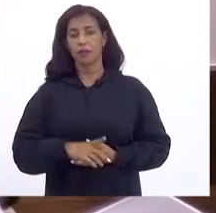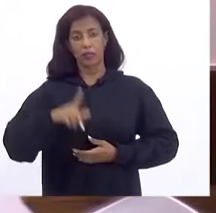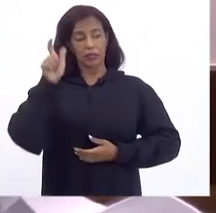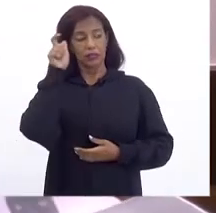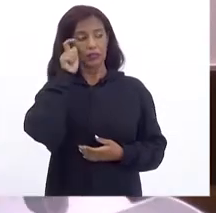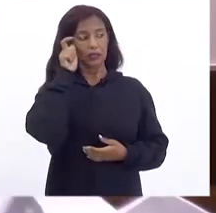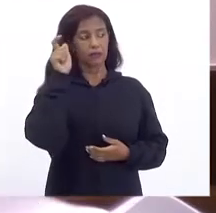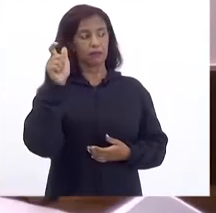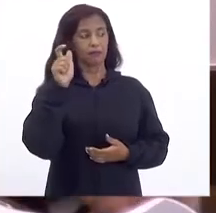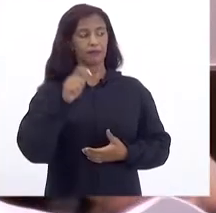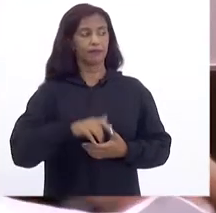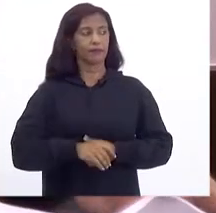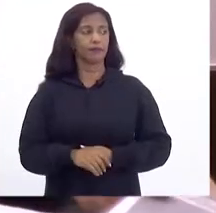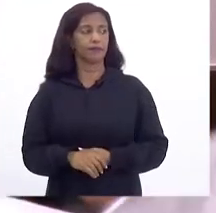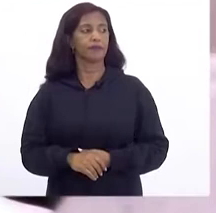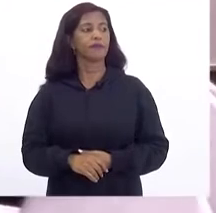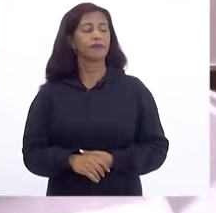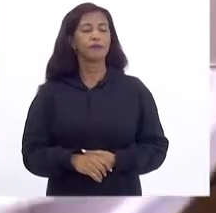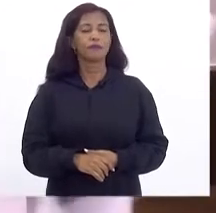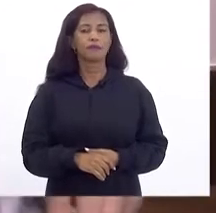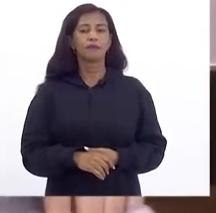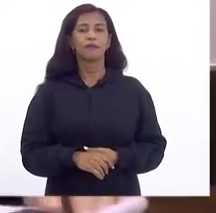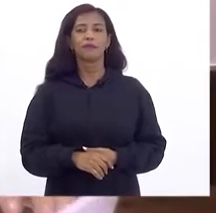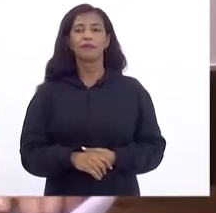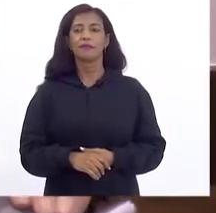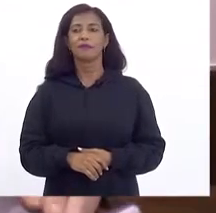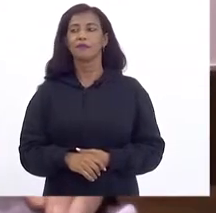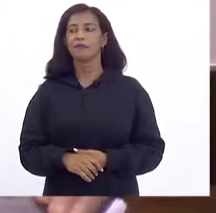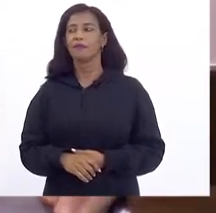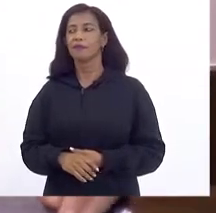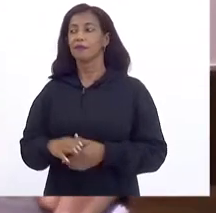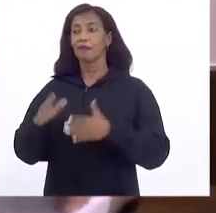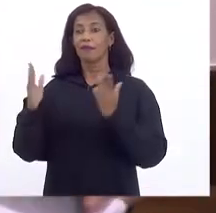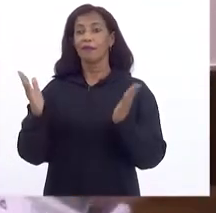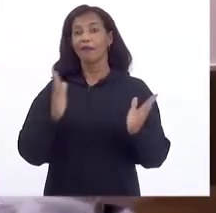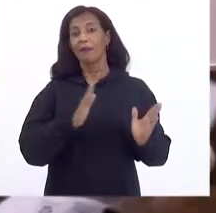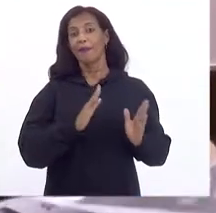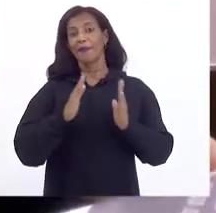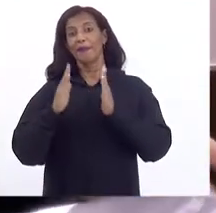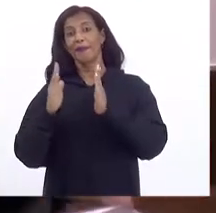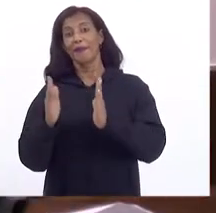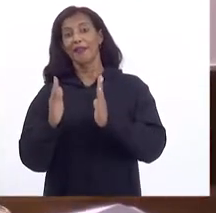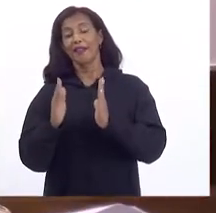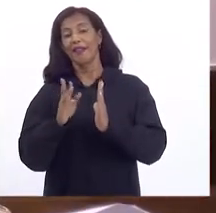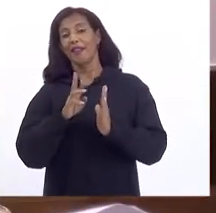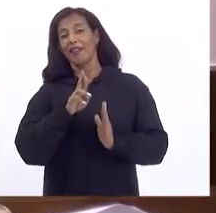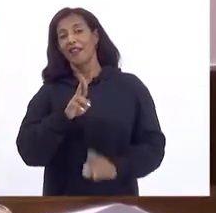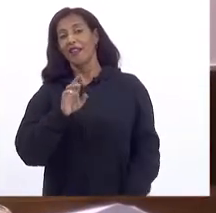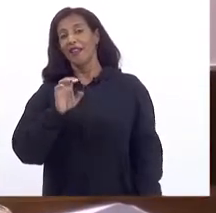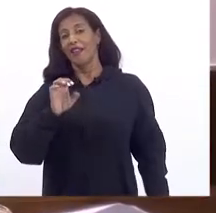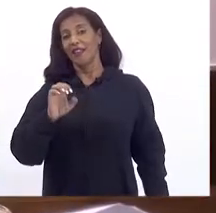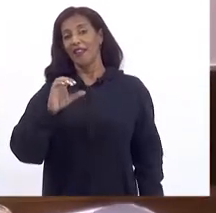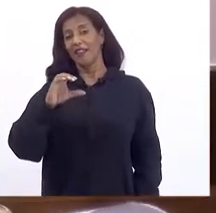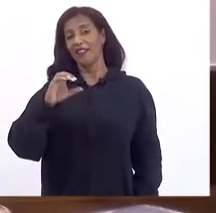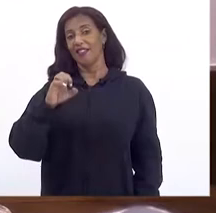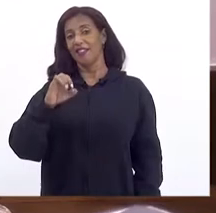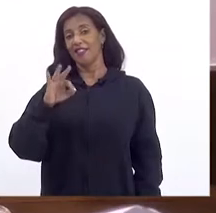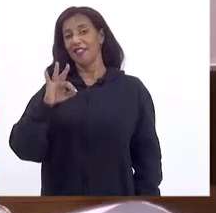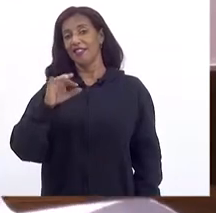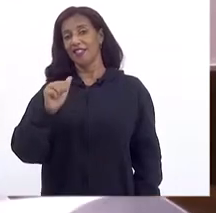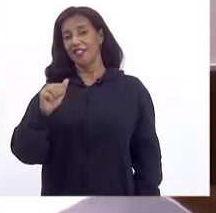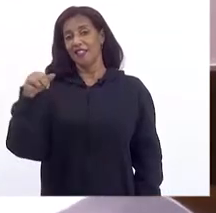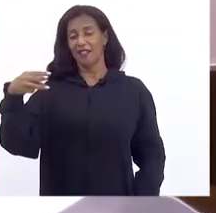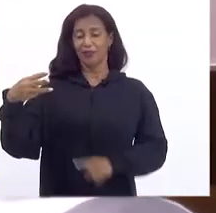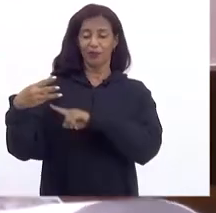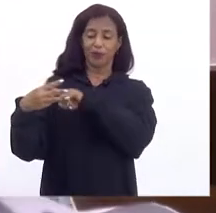Interessante Agora eu queria Passar para a parte De receita Então eu coloquei Três questões Objetivas Sob